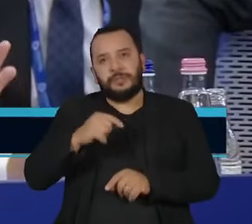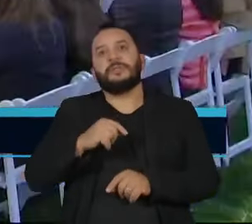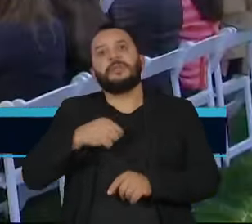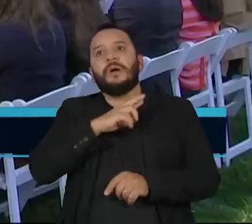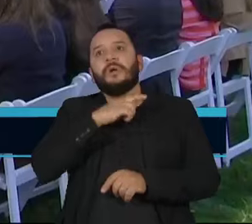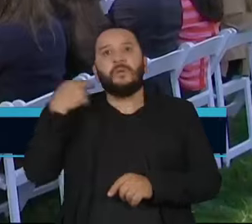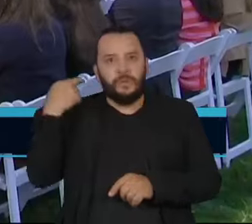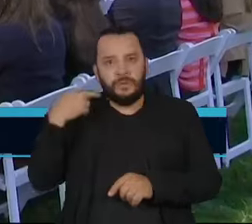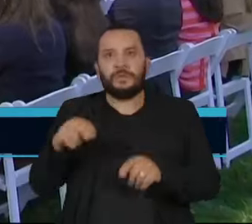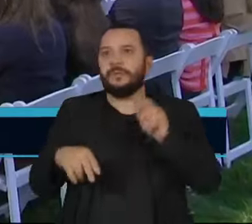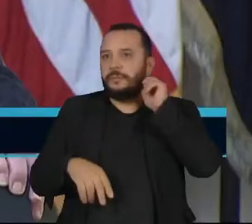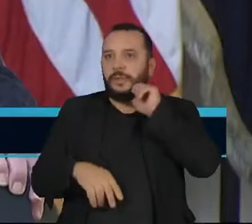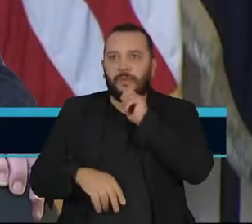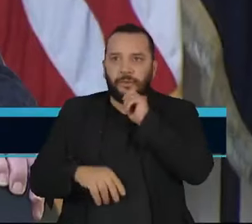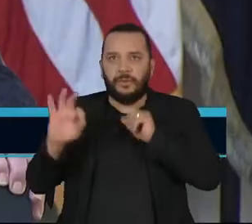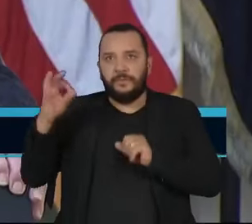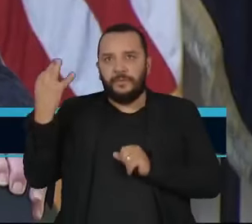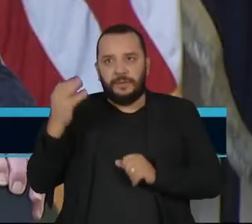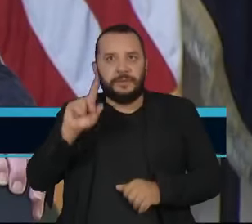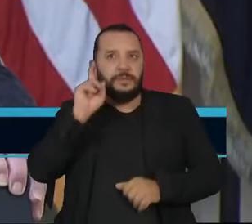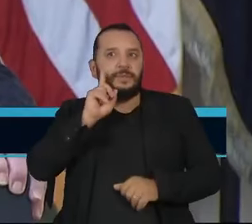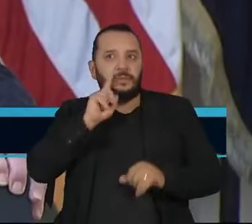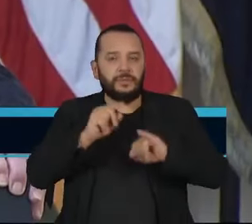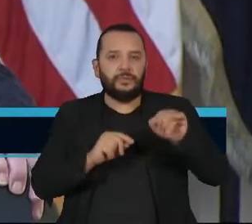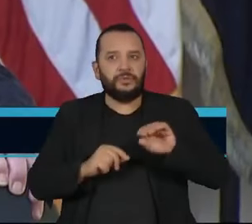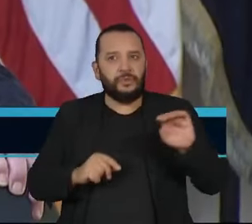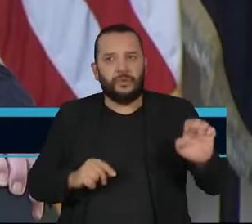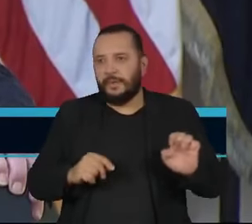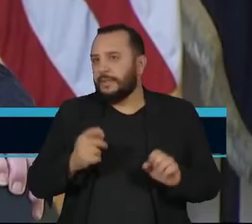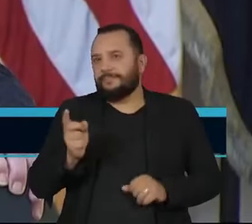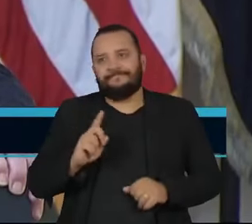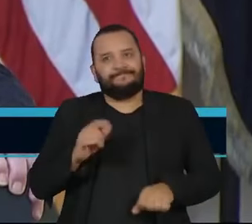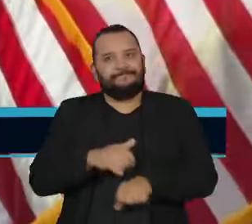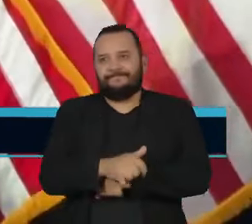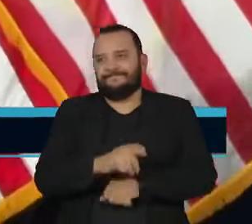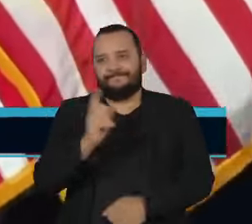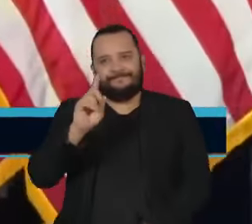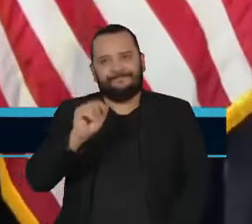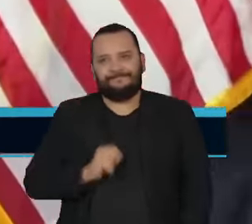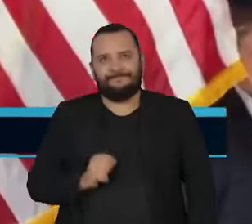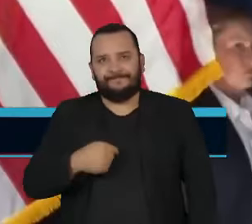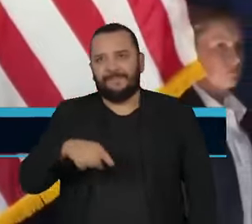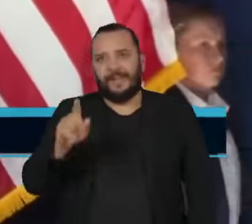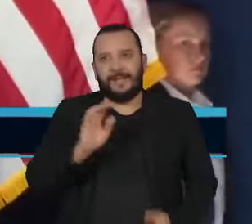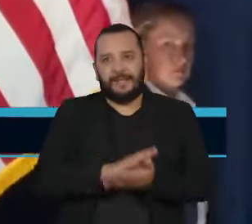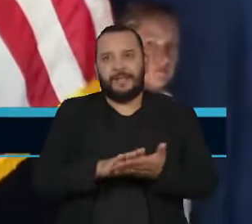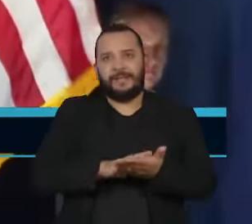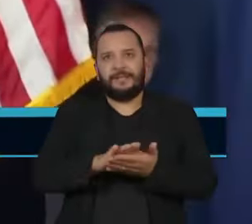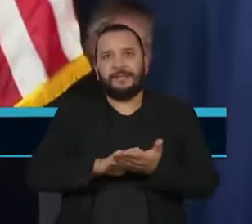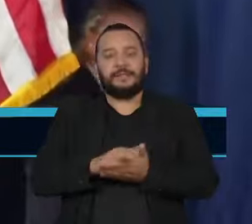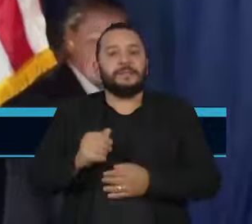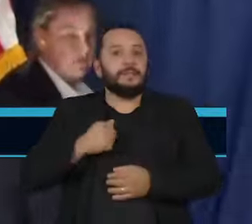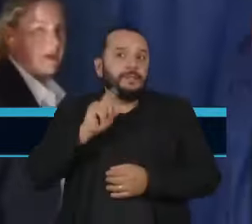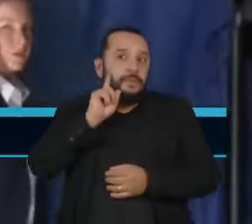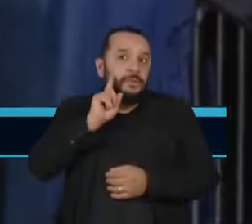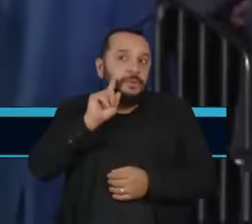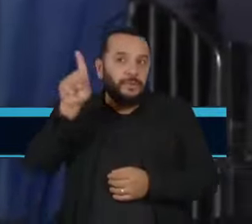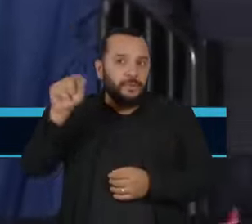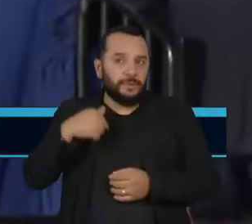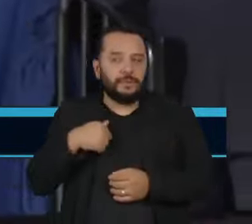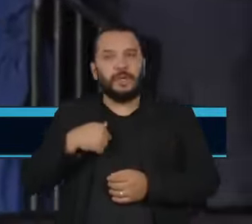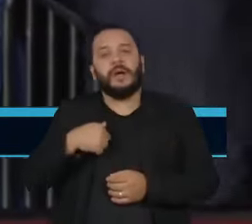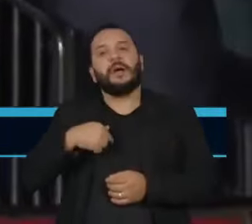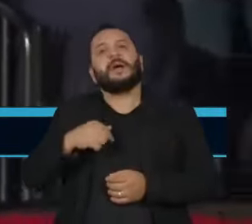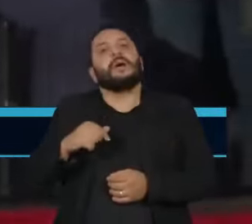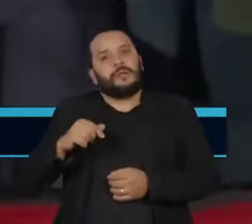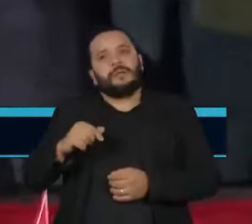Macron e dos Estados Unidos, Joe Biden, não irão à conferência. No caso americano, a vitória de Donald Trump